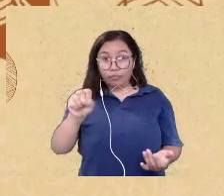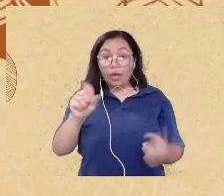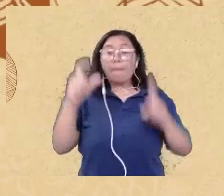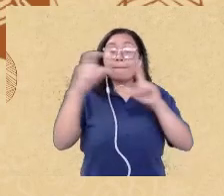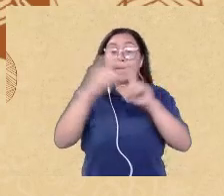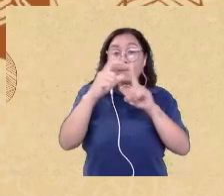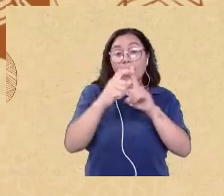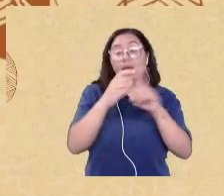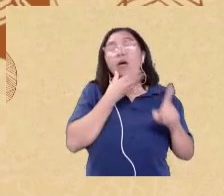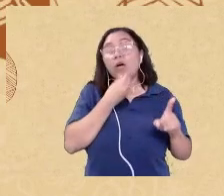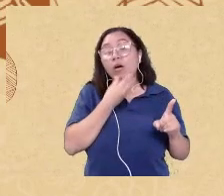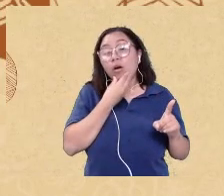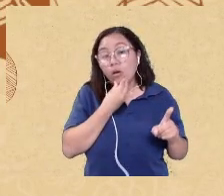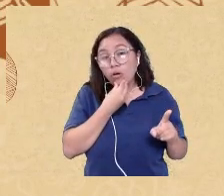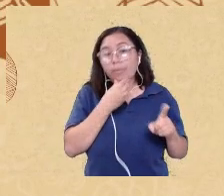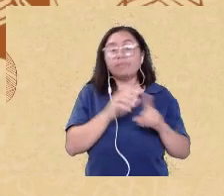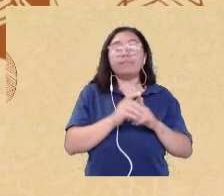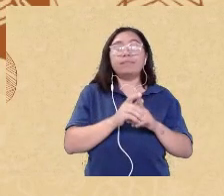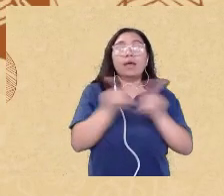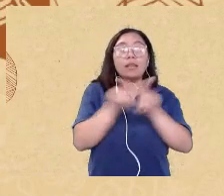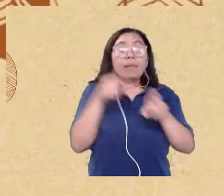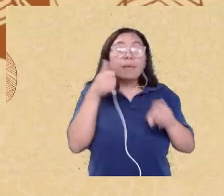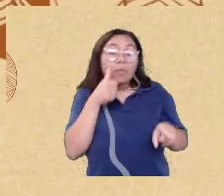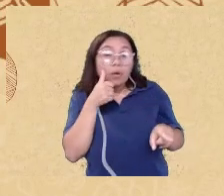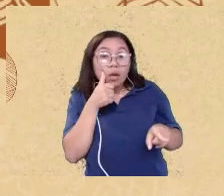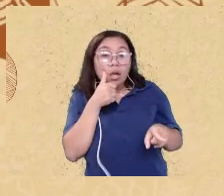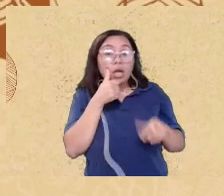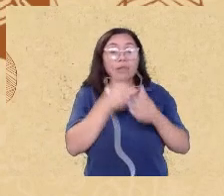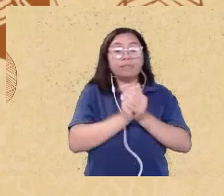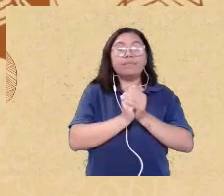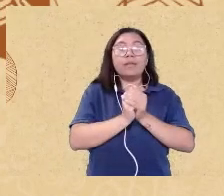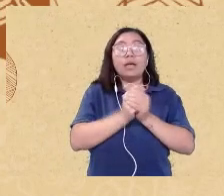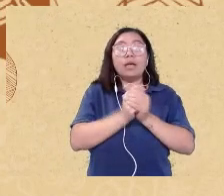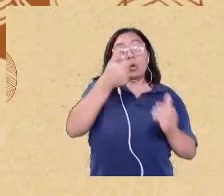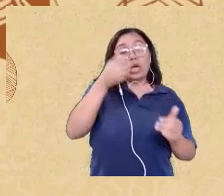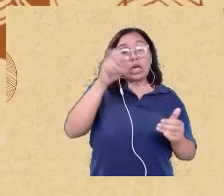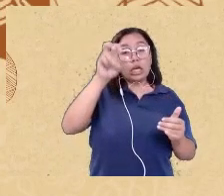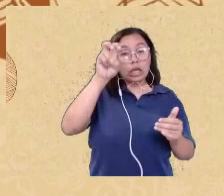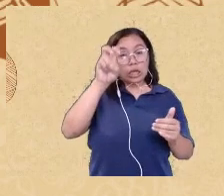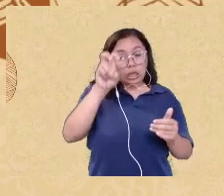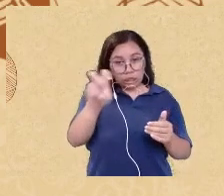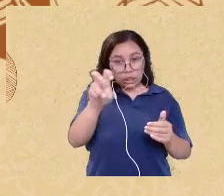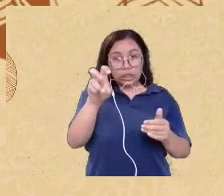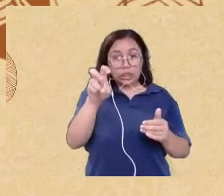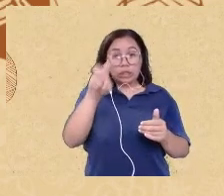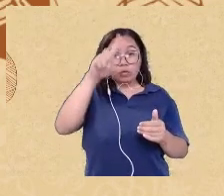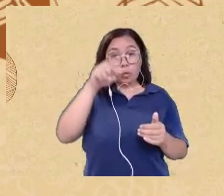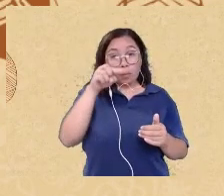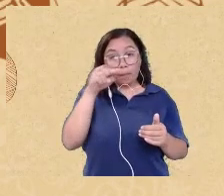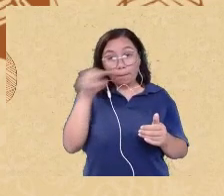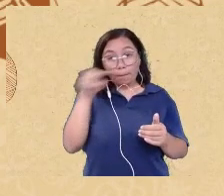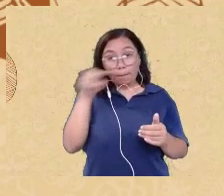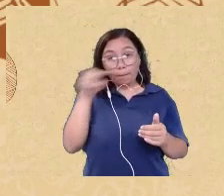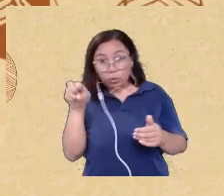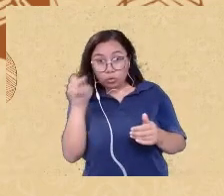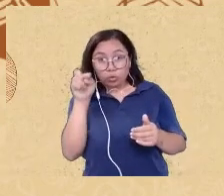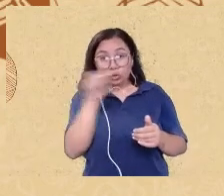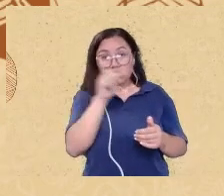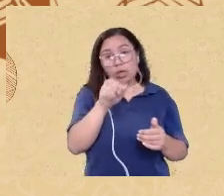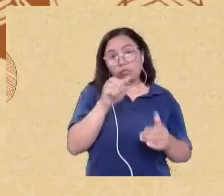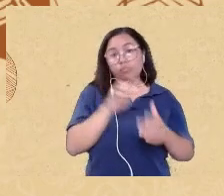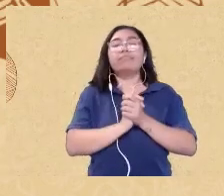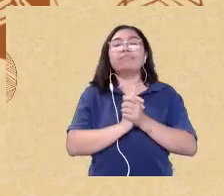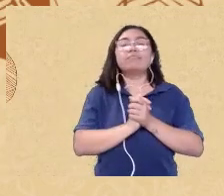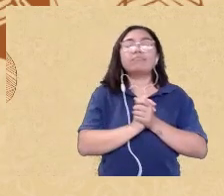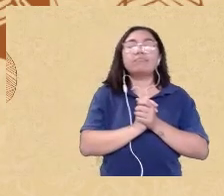123 representando aí um percentual de 15,86% e de 24,6% apenas